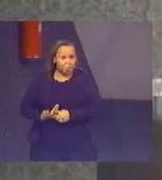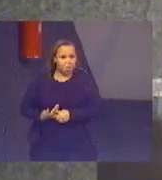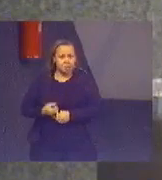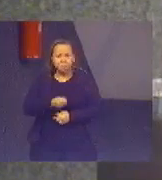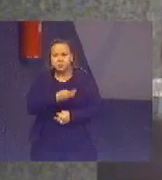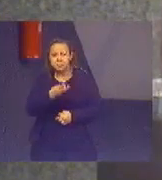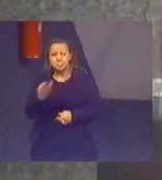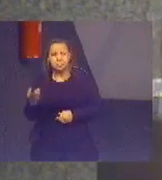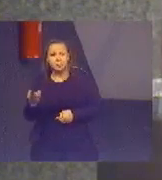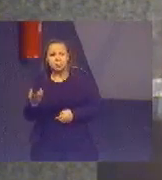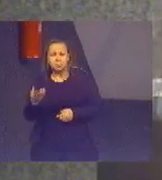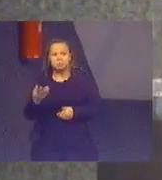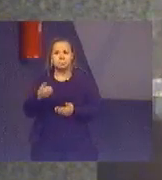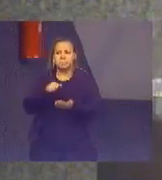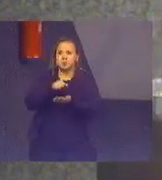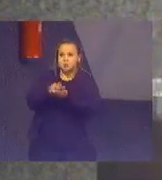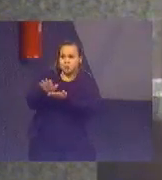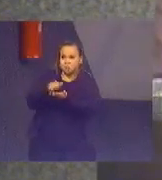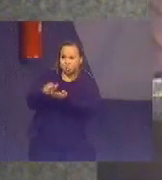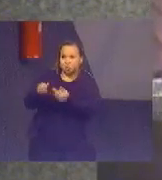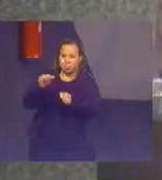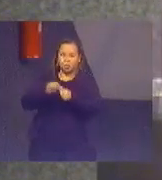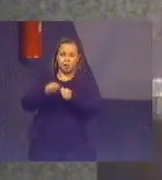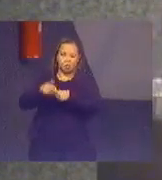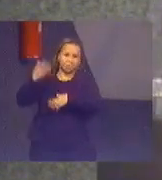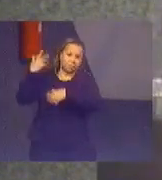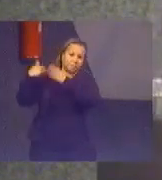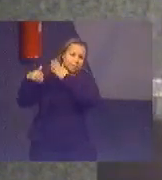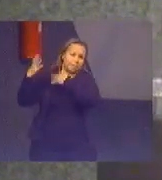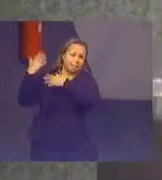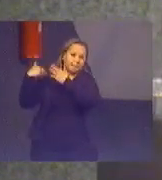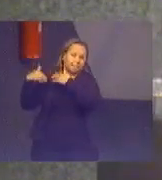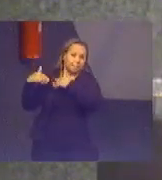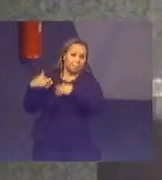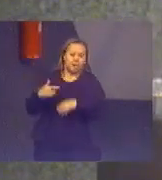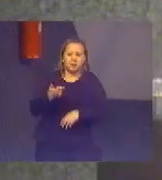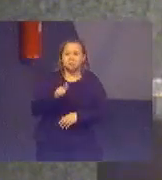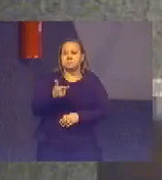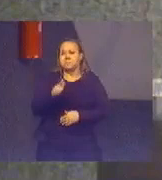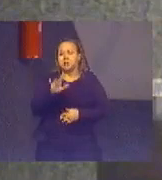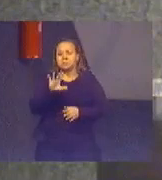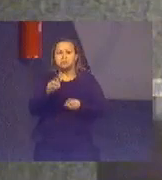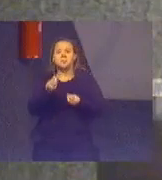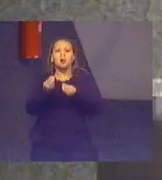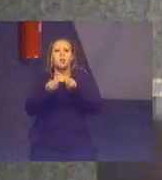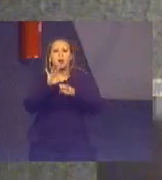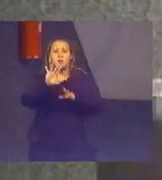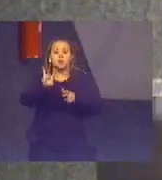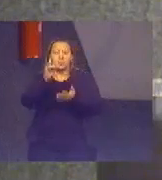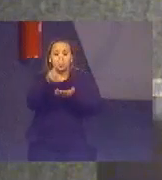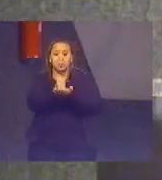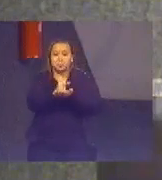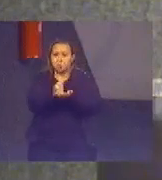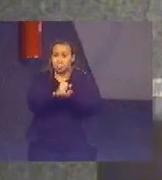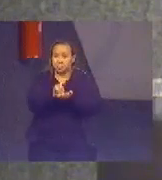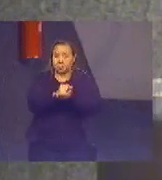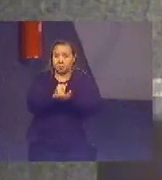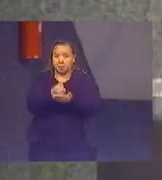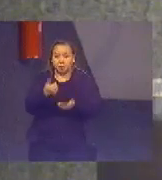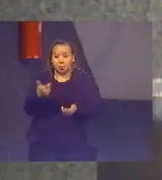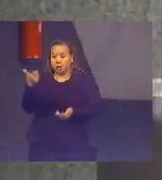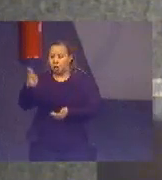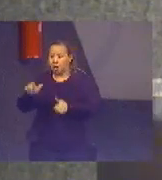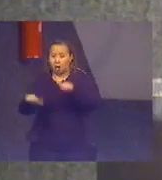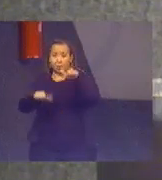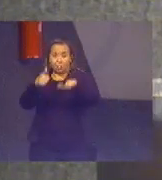desonerações que foram feitas no passado. Ou seja, não havia um critério de monitoramento e de reavaliação